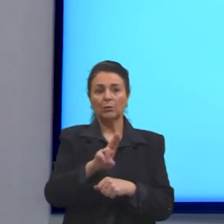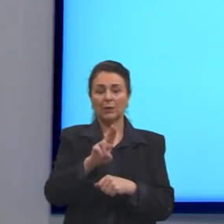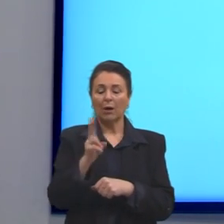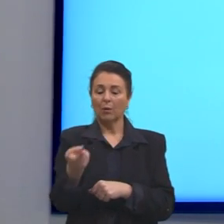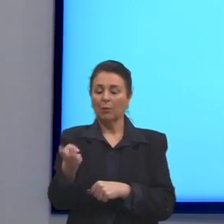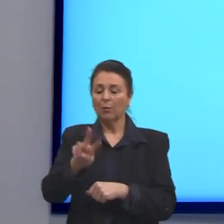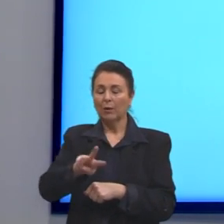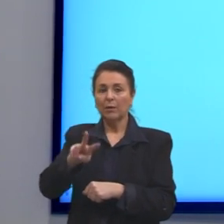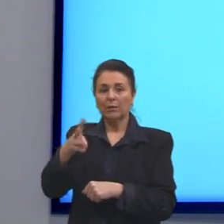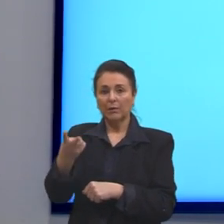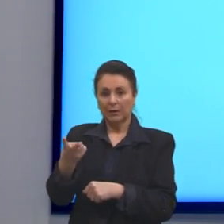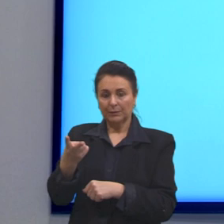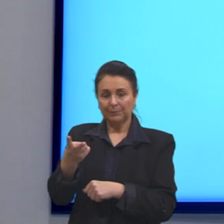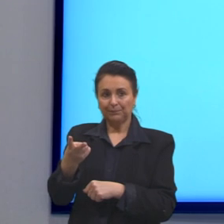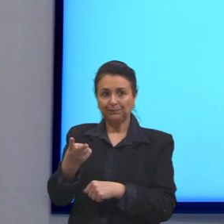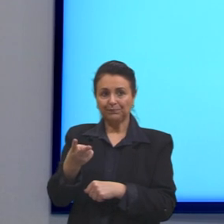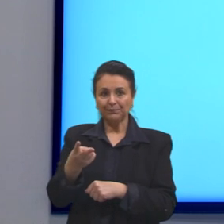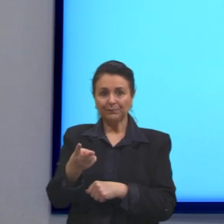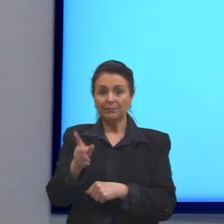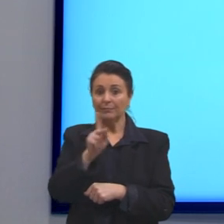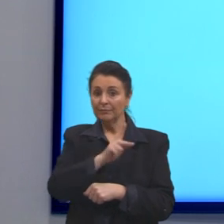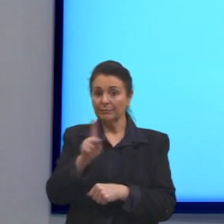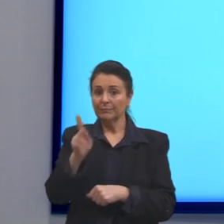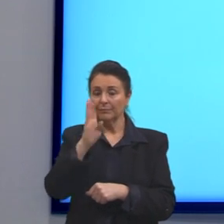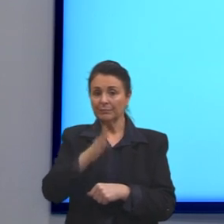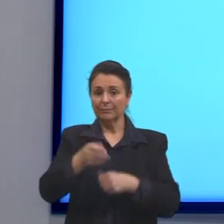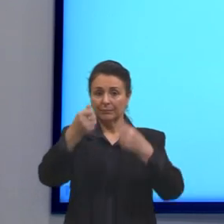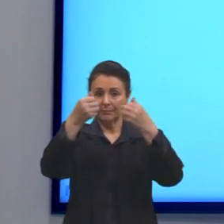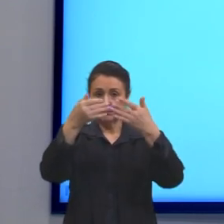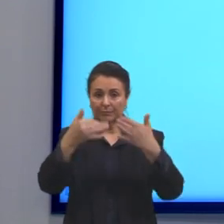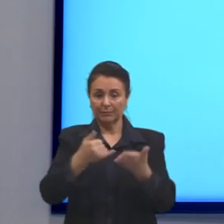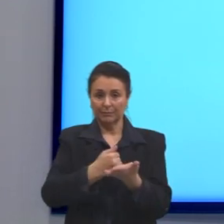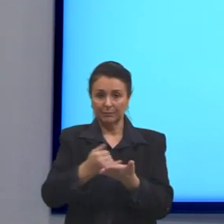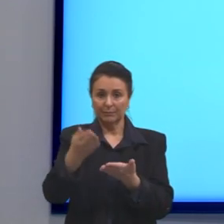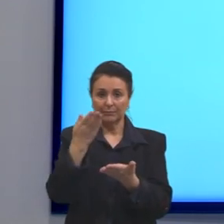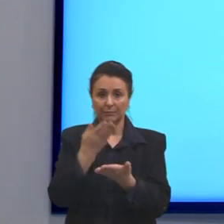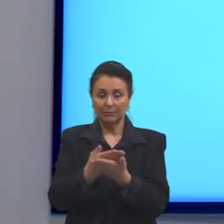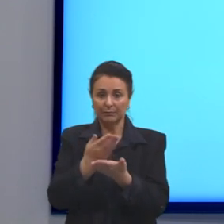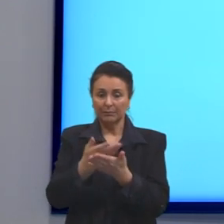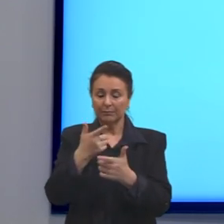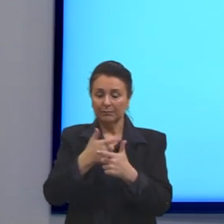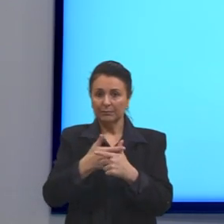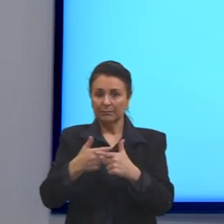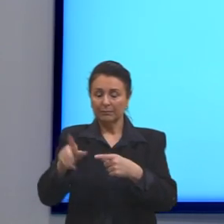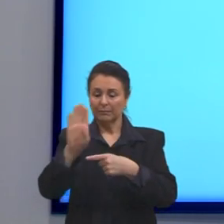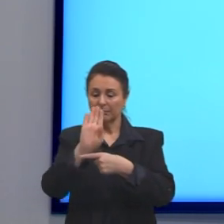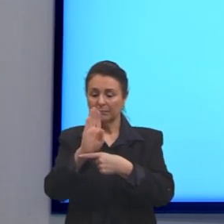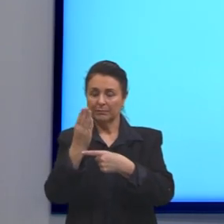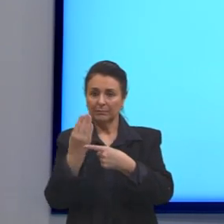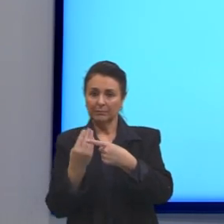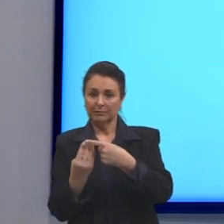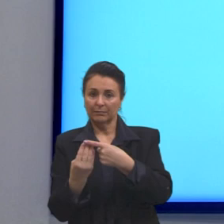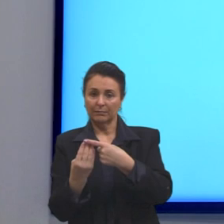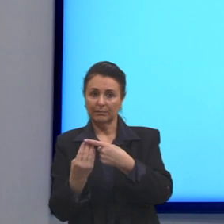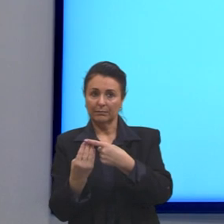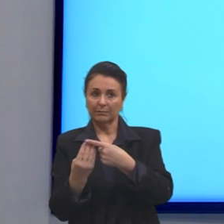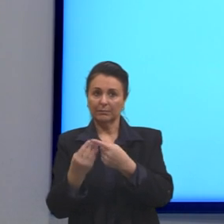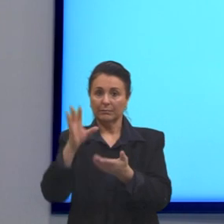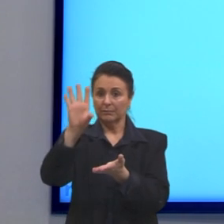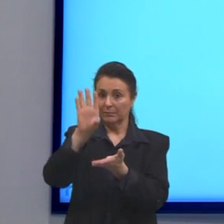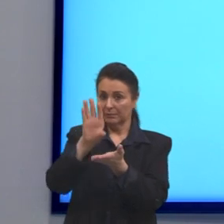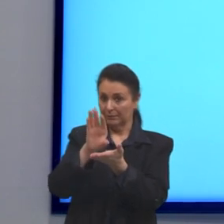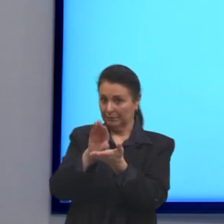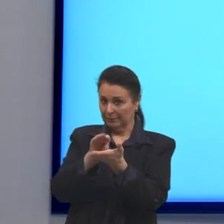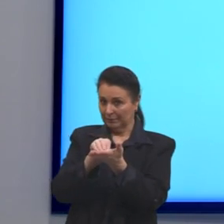inversa. Lembra que eu comentei com vocês, no início da aula, sobre a divisão de frações? Copiamos a